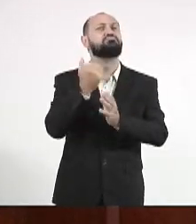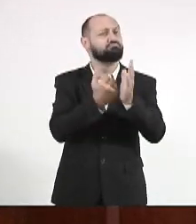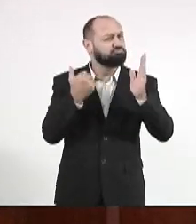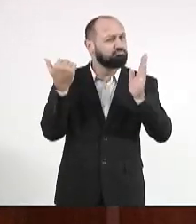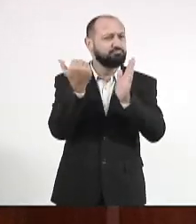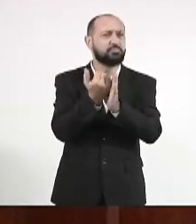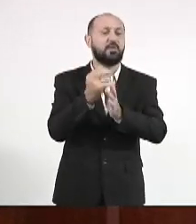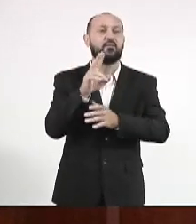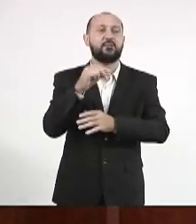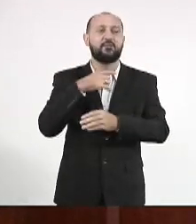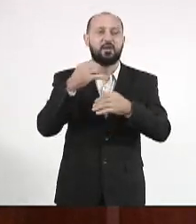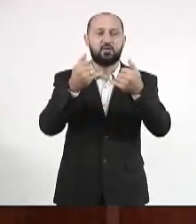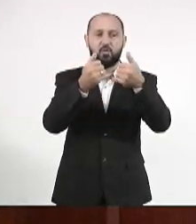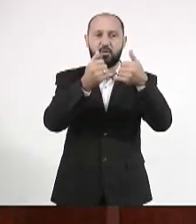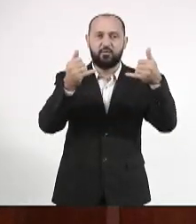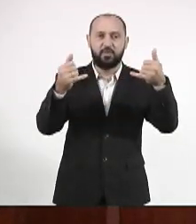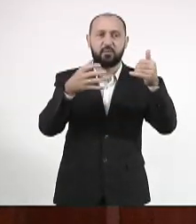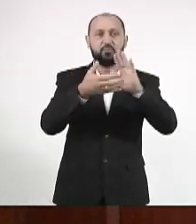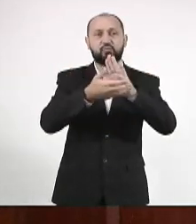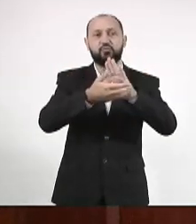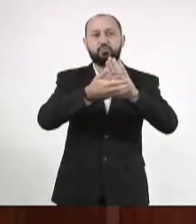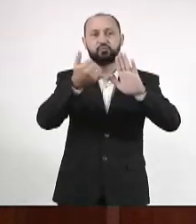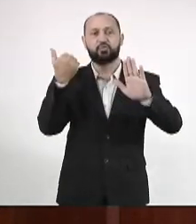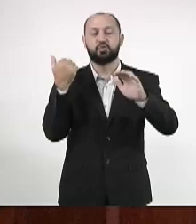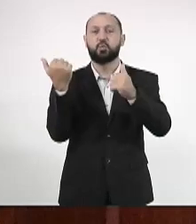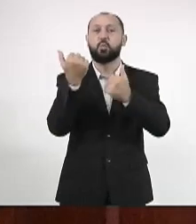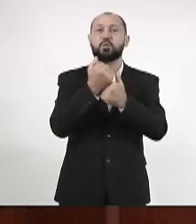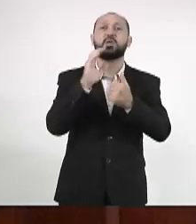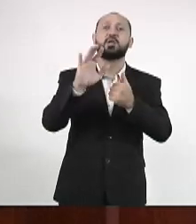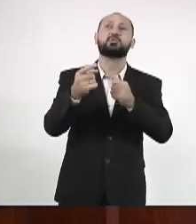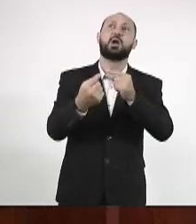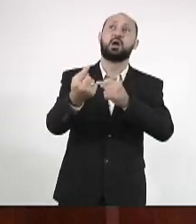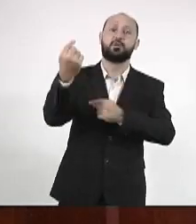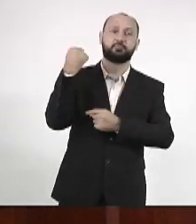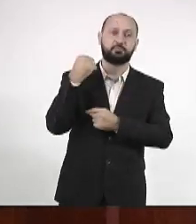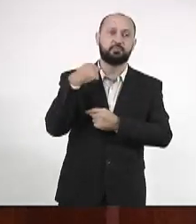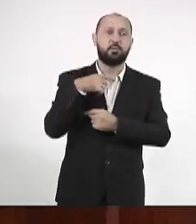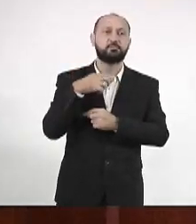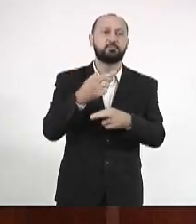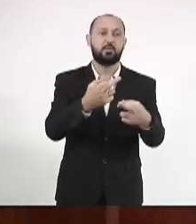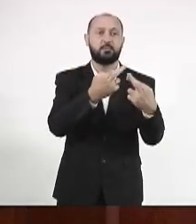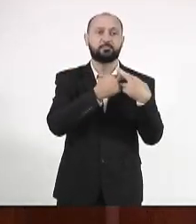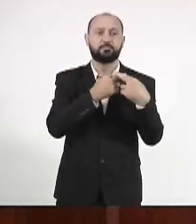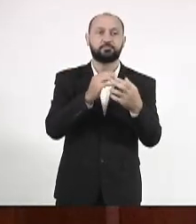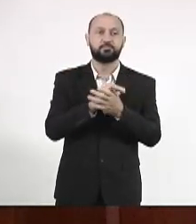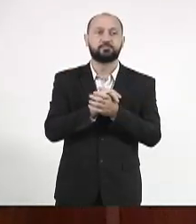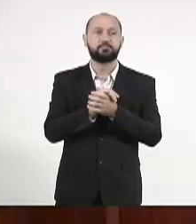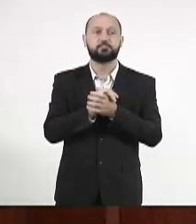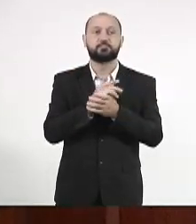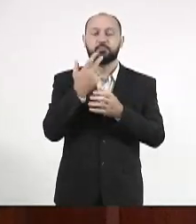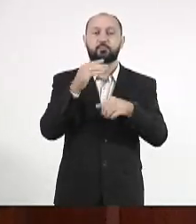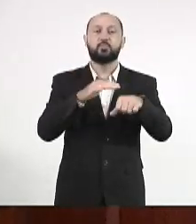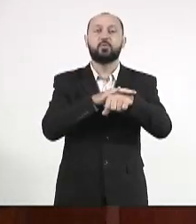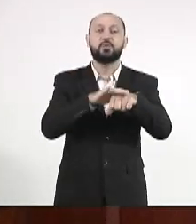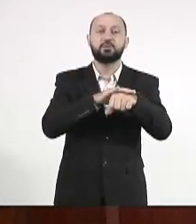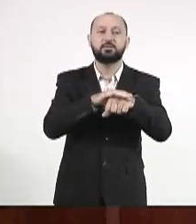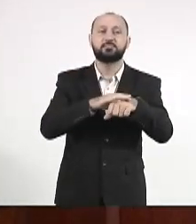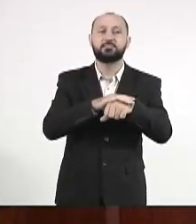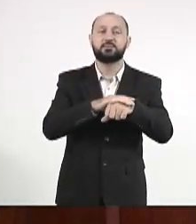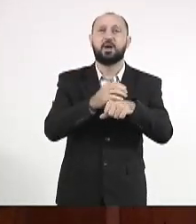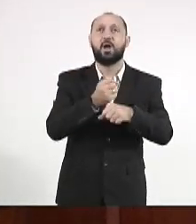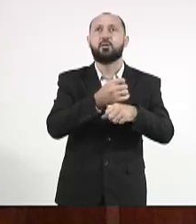vai colocar a fibra ótica, ele não tira o outro fio que ele instalou anteriormente, e é responsabilidade dele. E nós estamos falando hoje de